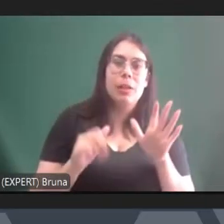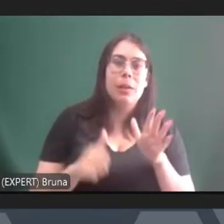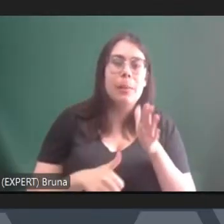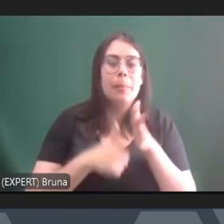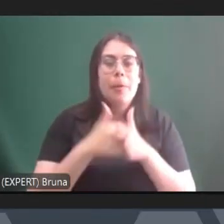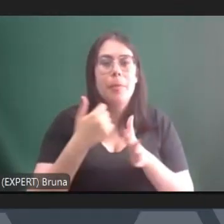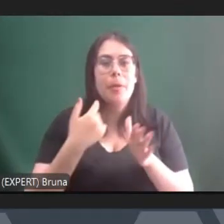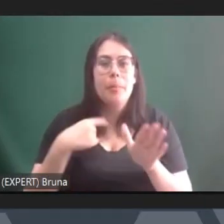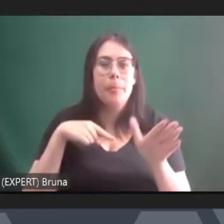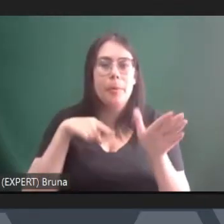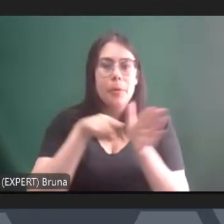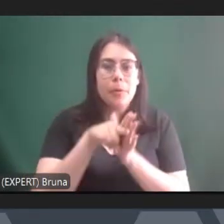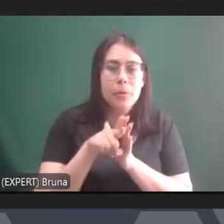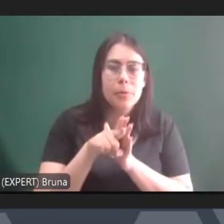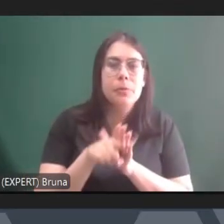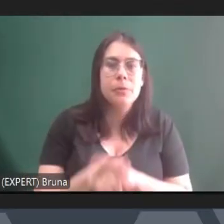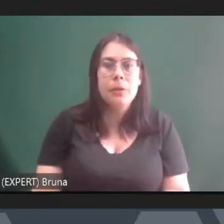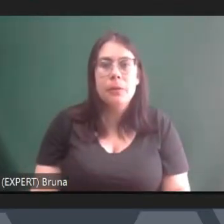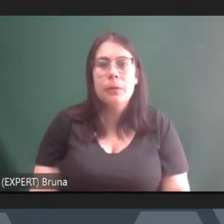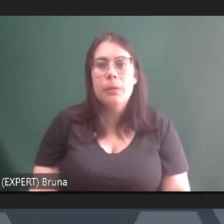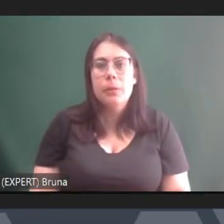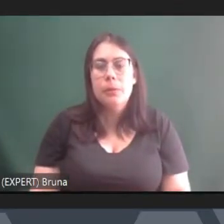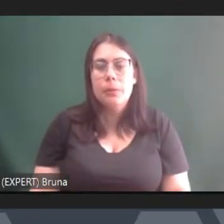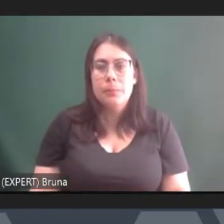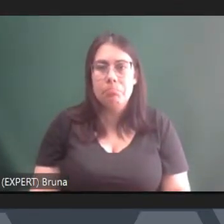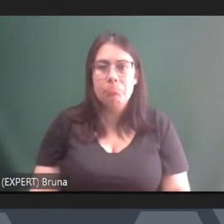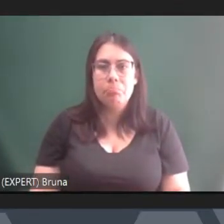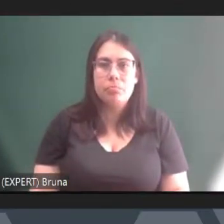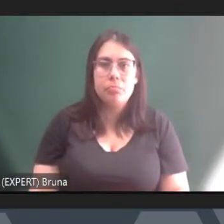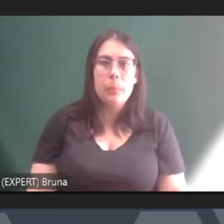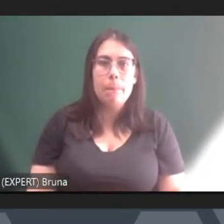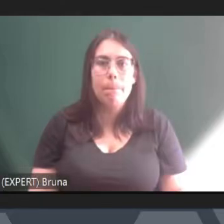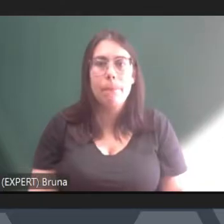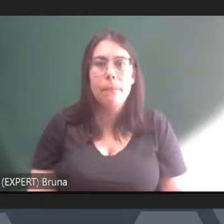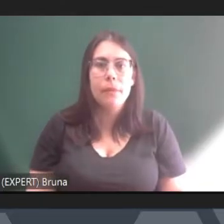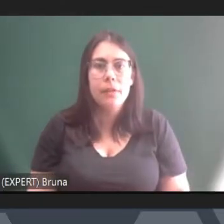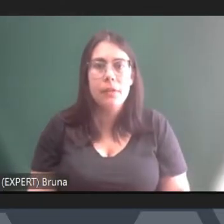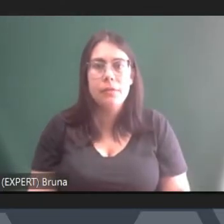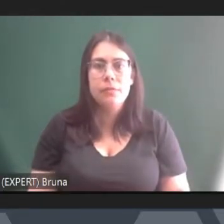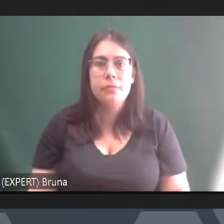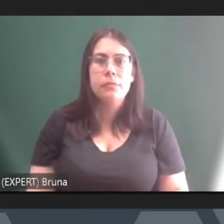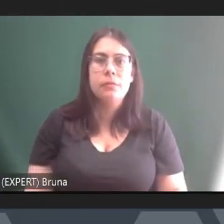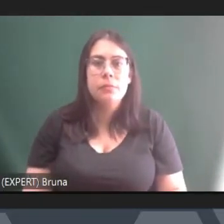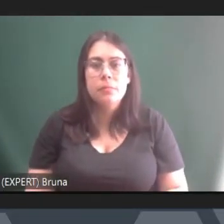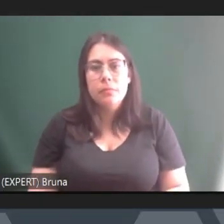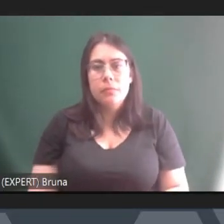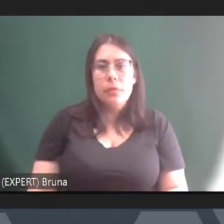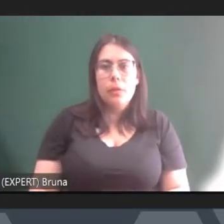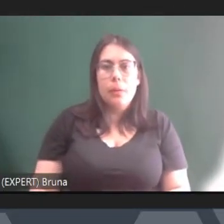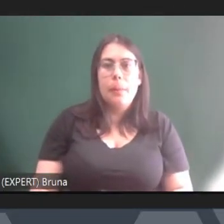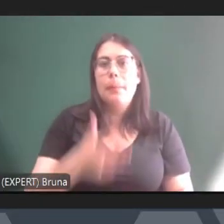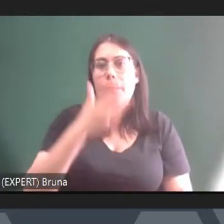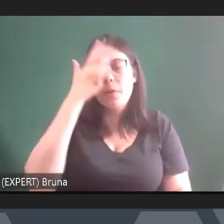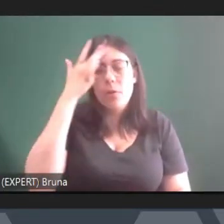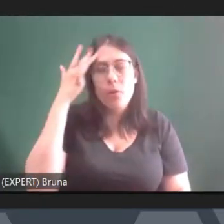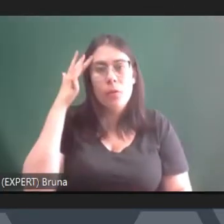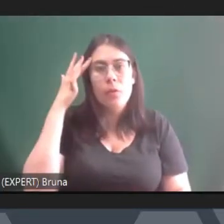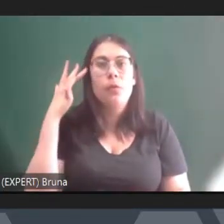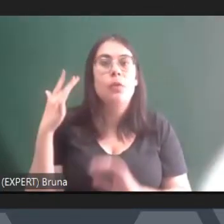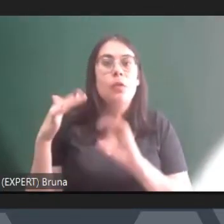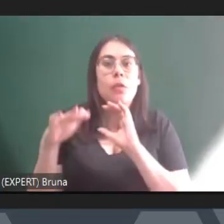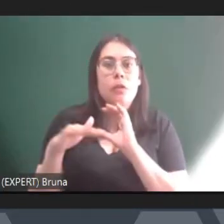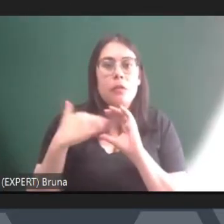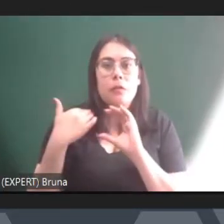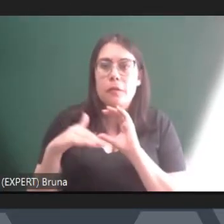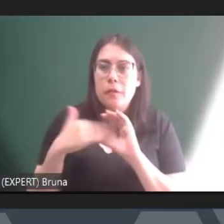aqui para você enquanto o pessoal aqui do suporte nos ajuda com